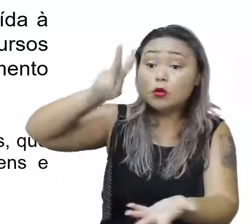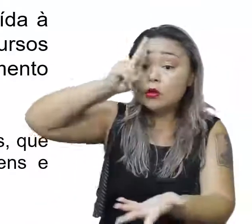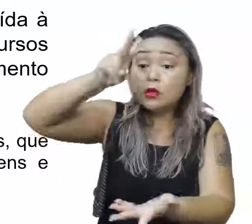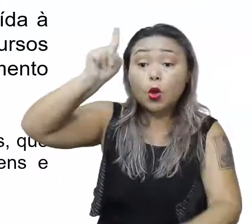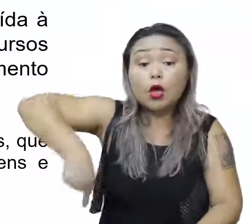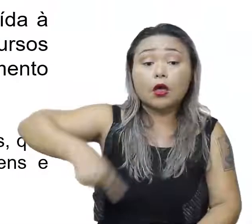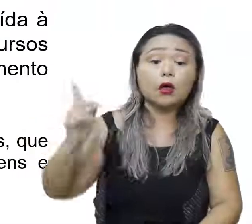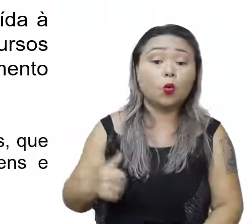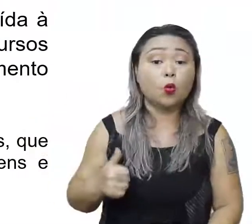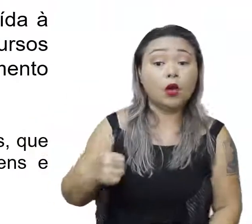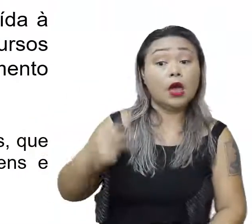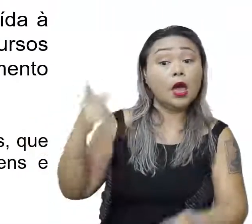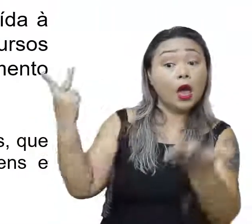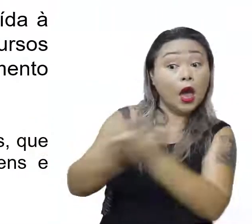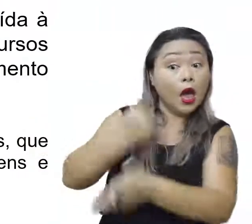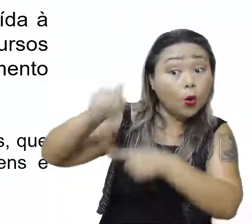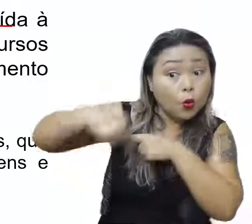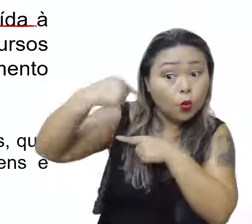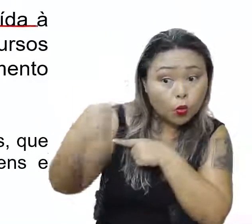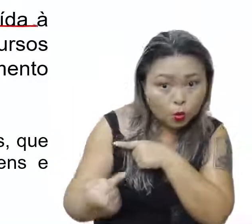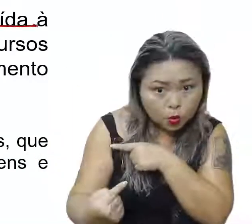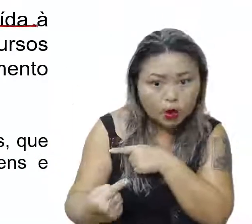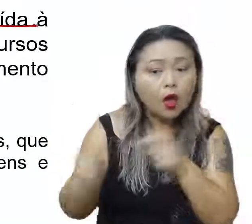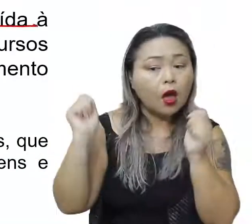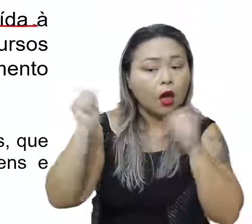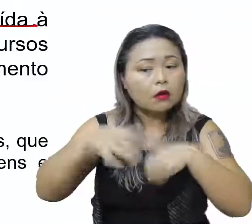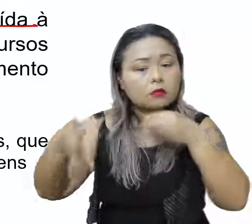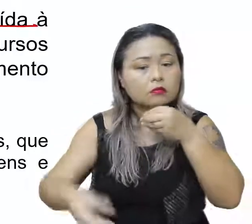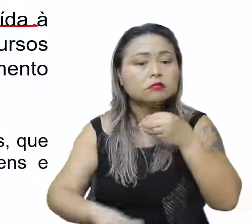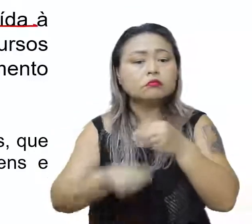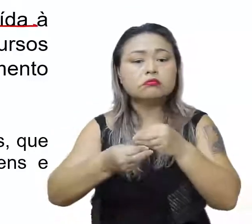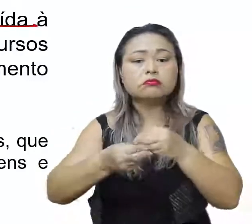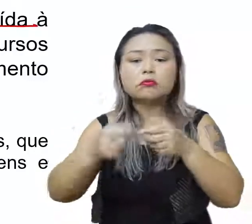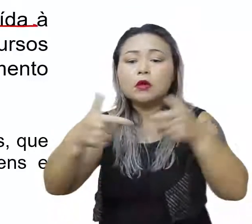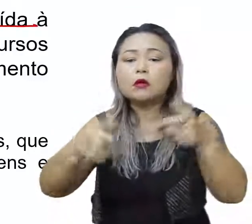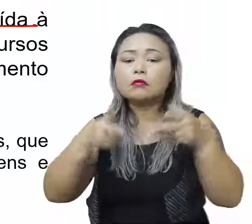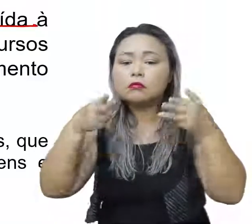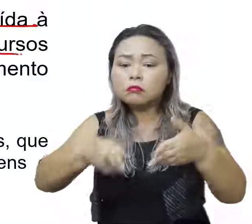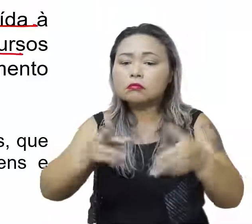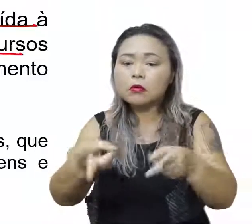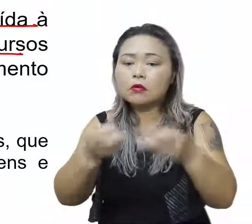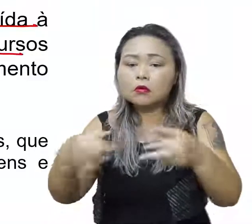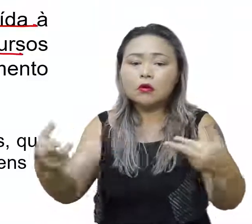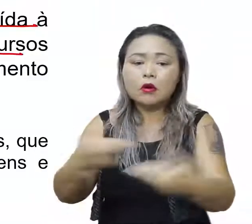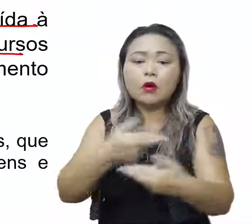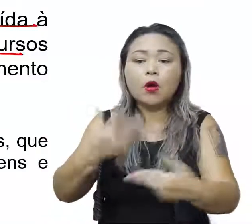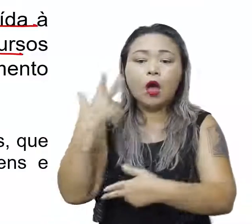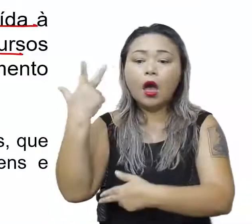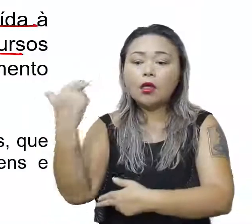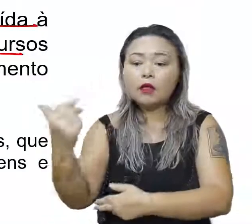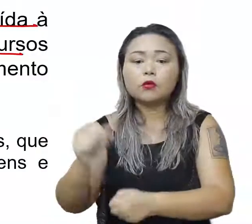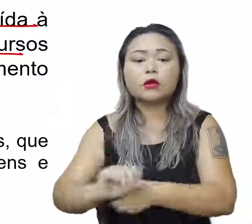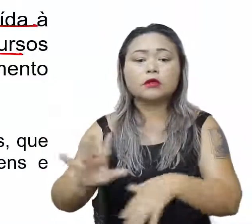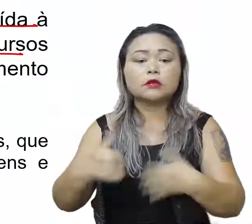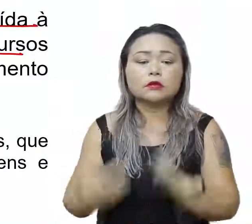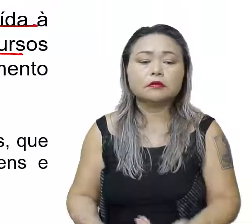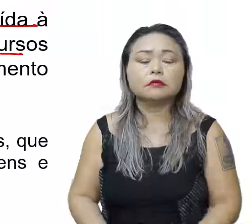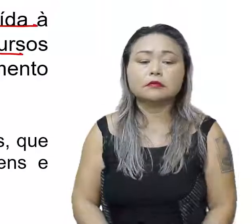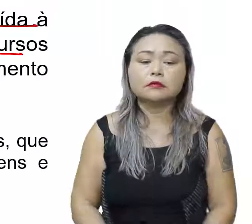uma das consequências que pode ser atribuída à crescente intensificação da exploração de recursos naturais.